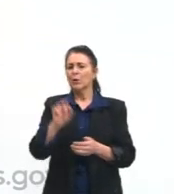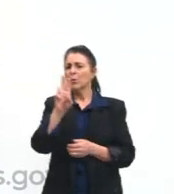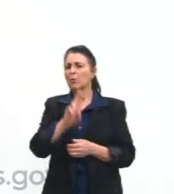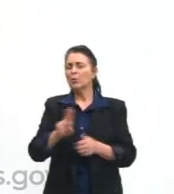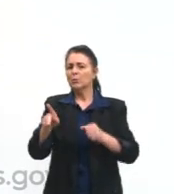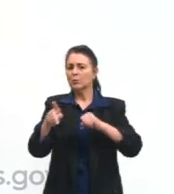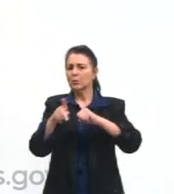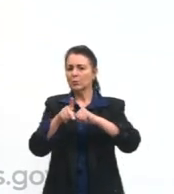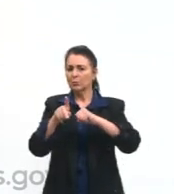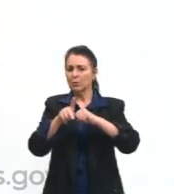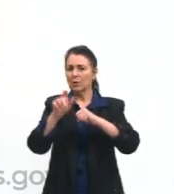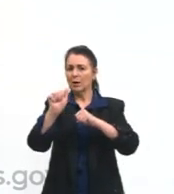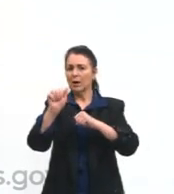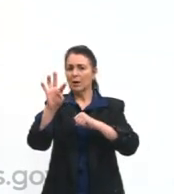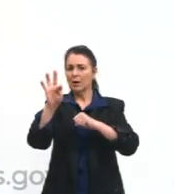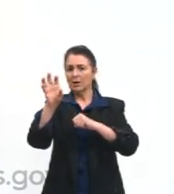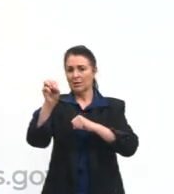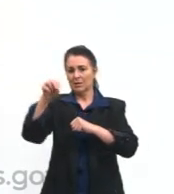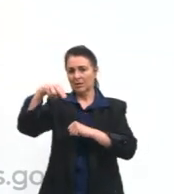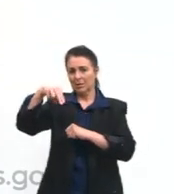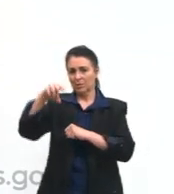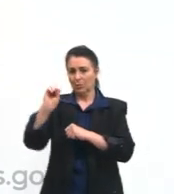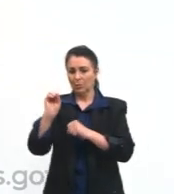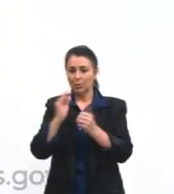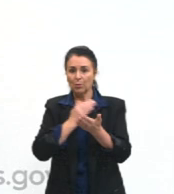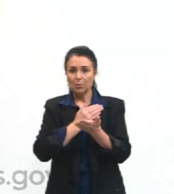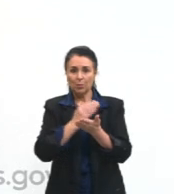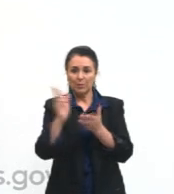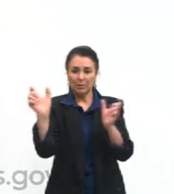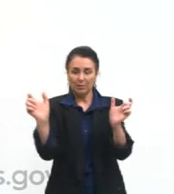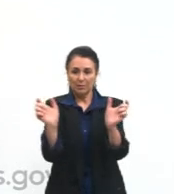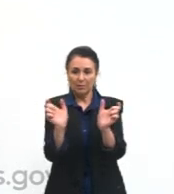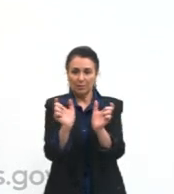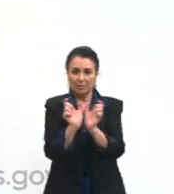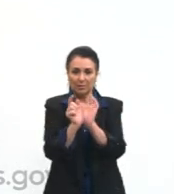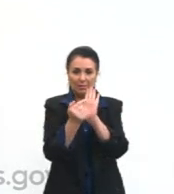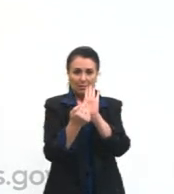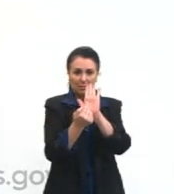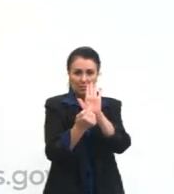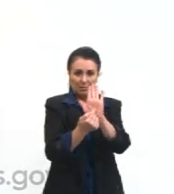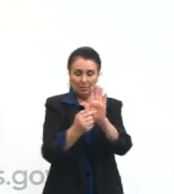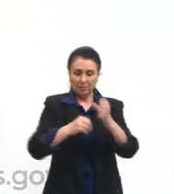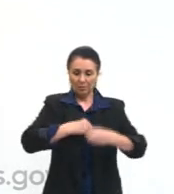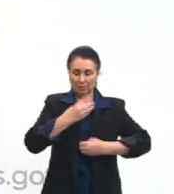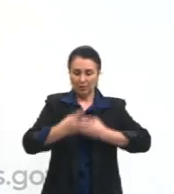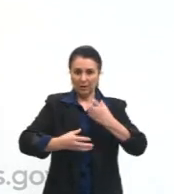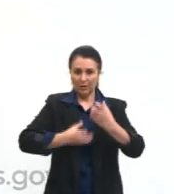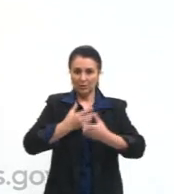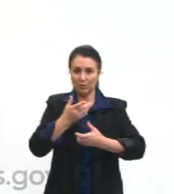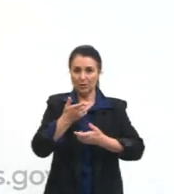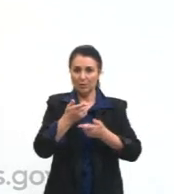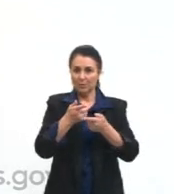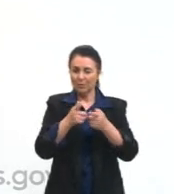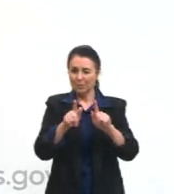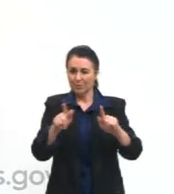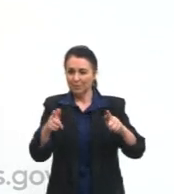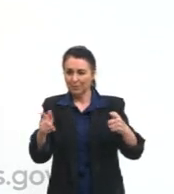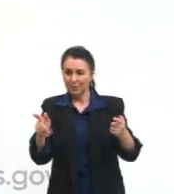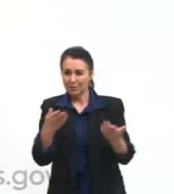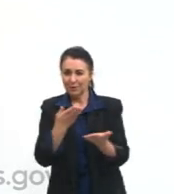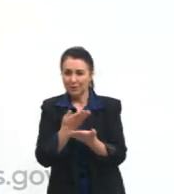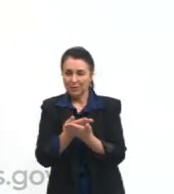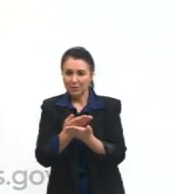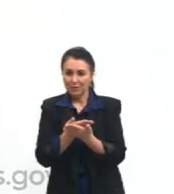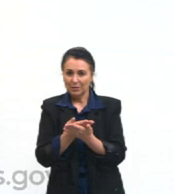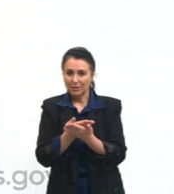do pronome átono no início das frases é destacado por um poeta e por um gramático nos textos abaixo. Então, ele